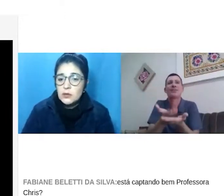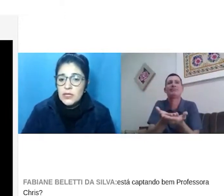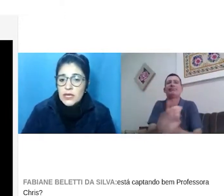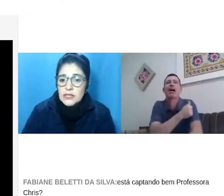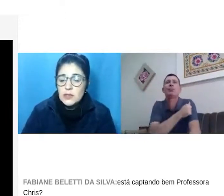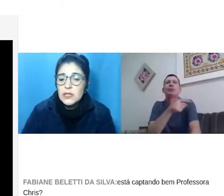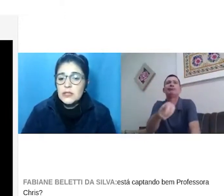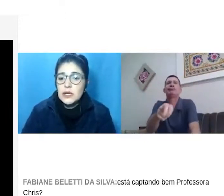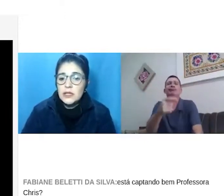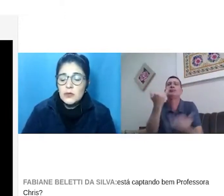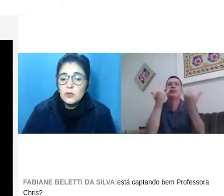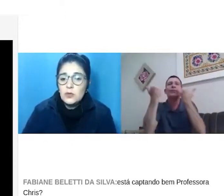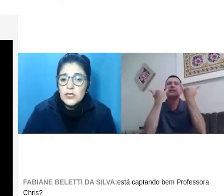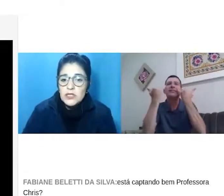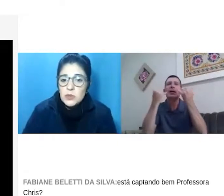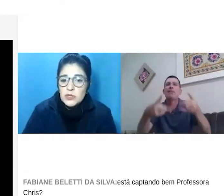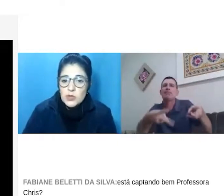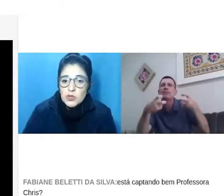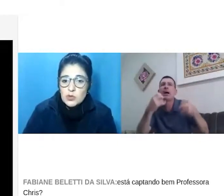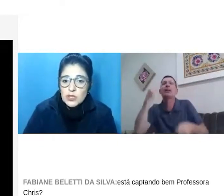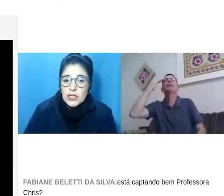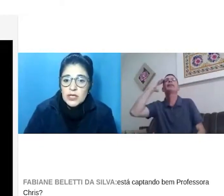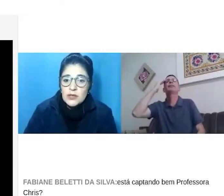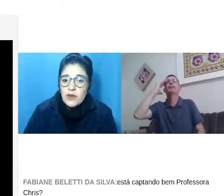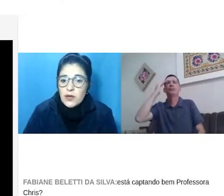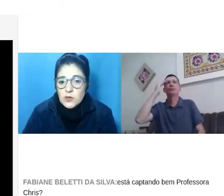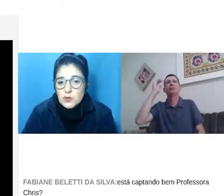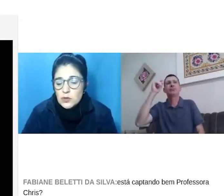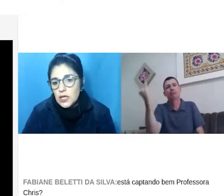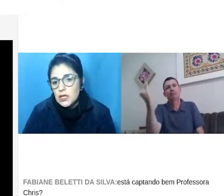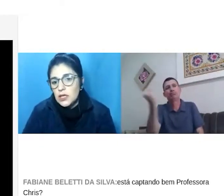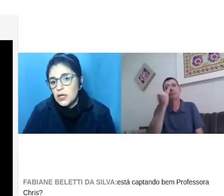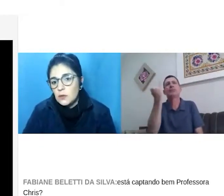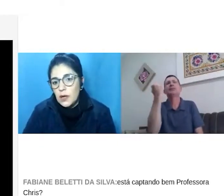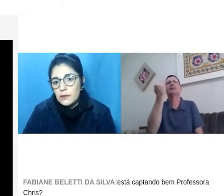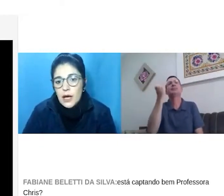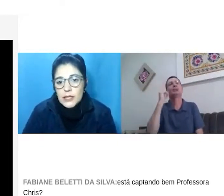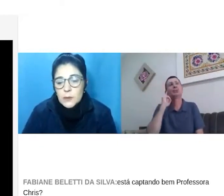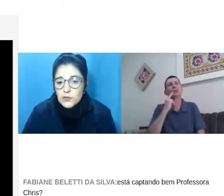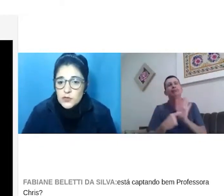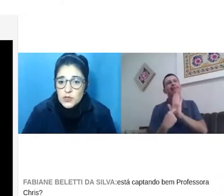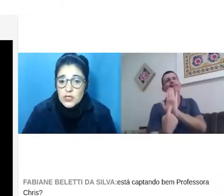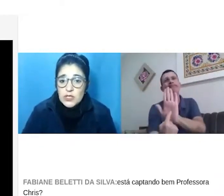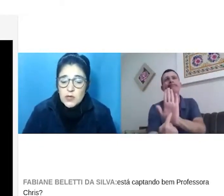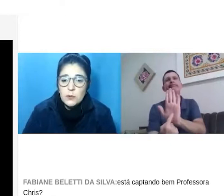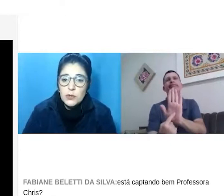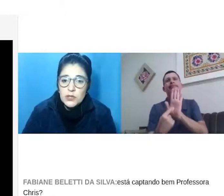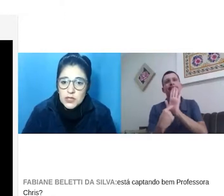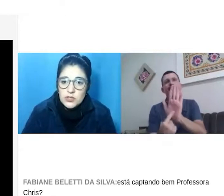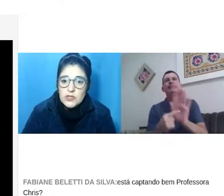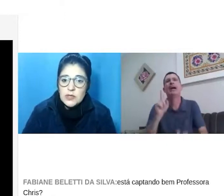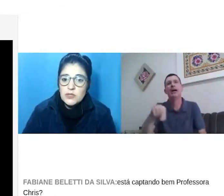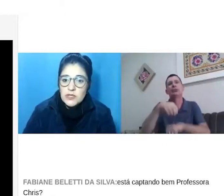Quando ingressam na turma deles uma pessoa surda, vários surdos têm que retomar com cada professor. E isso é